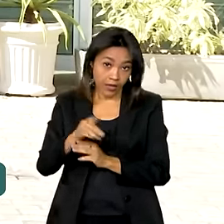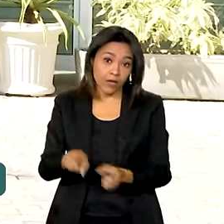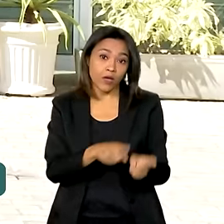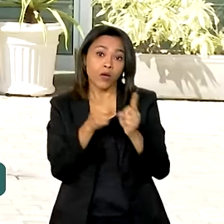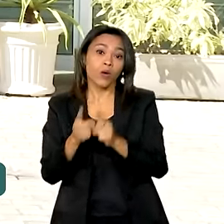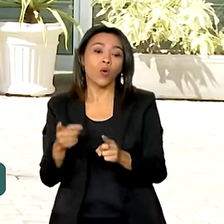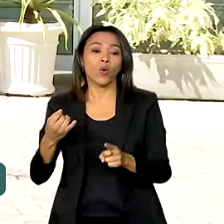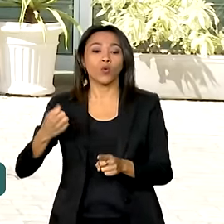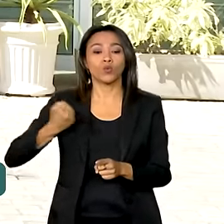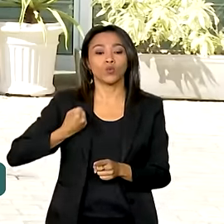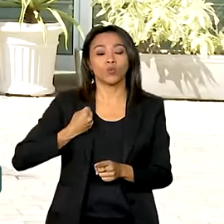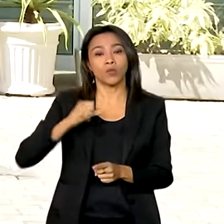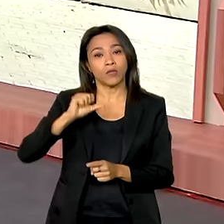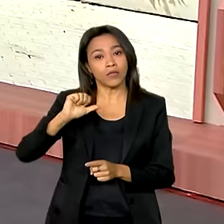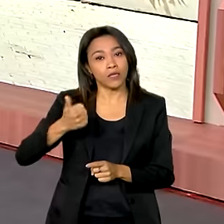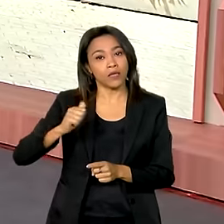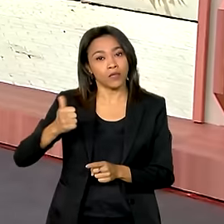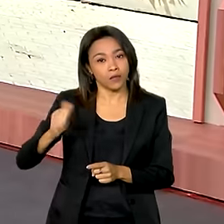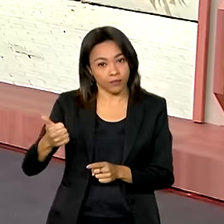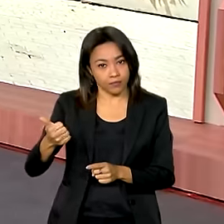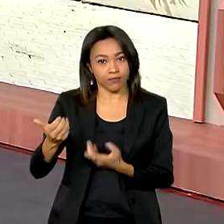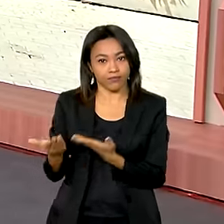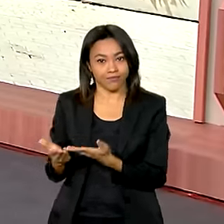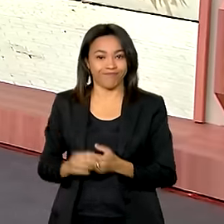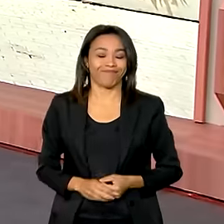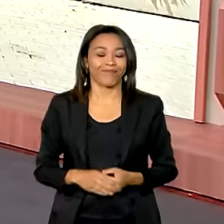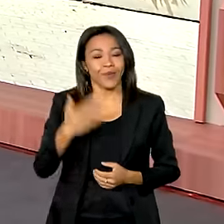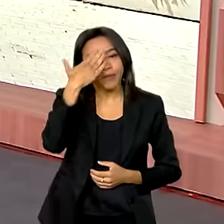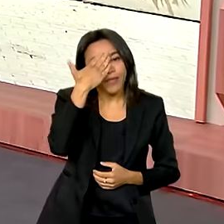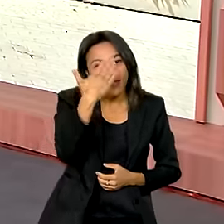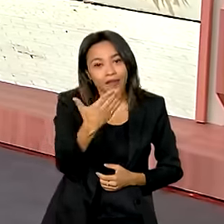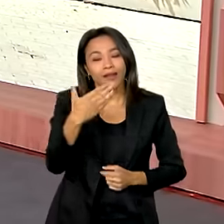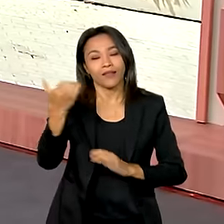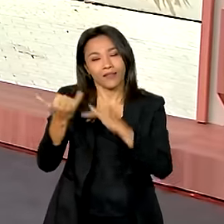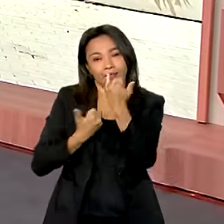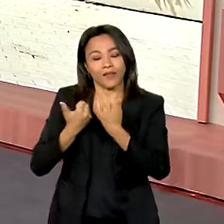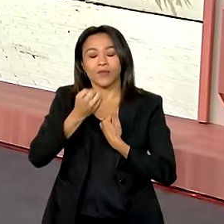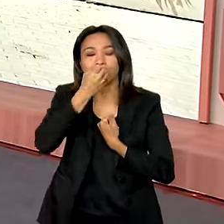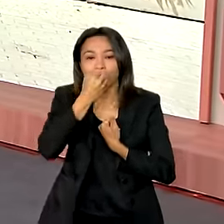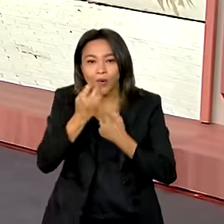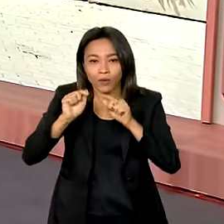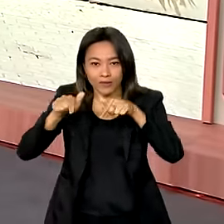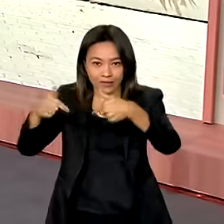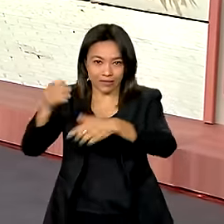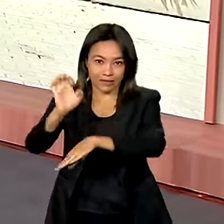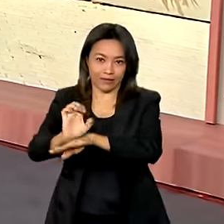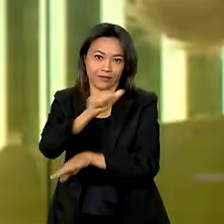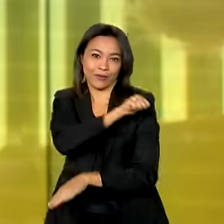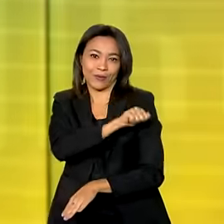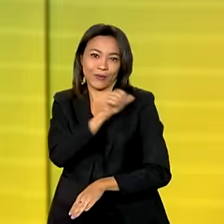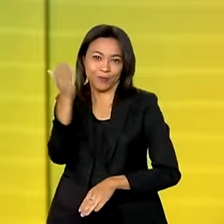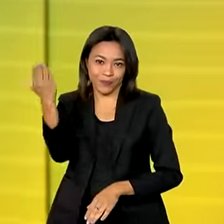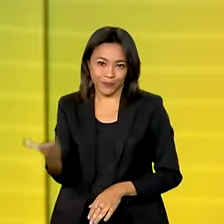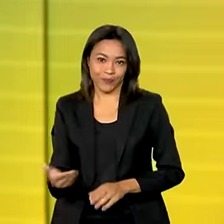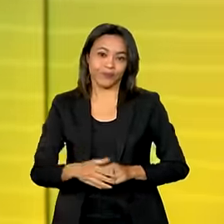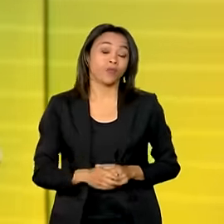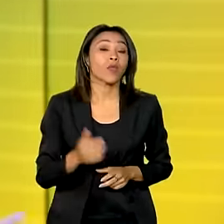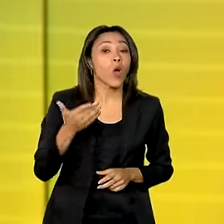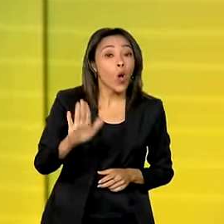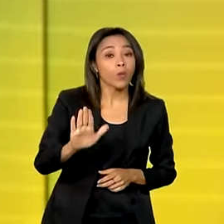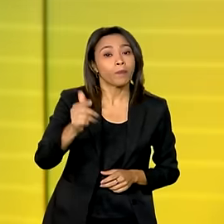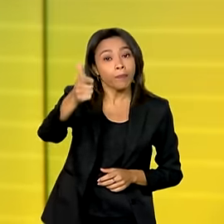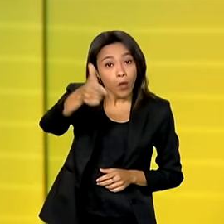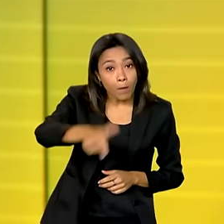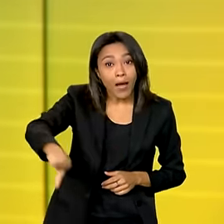111. Vanessa. Ok, Claudinha, obrigada pelas informações. Bom trabalho para você aí no Rio de Janeiro. E olha, mais